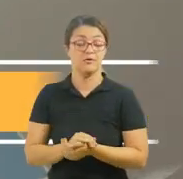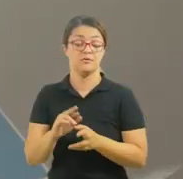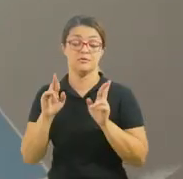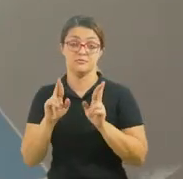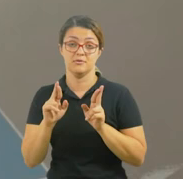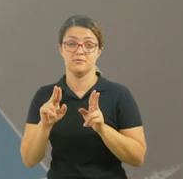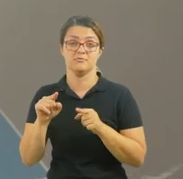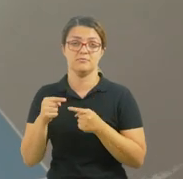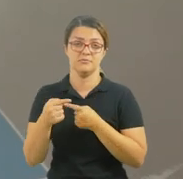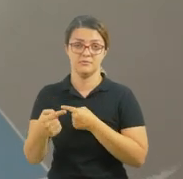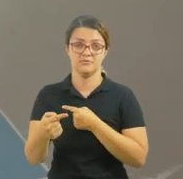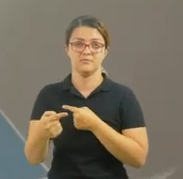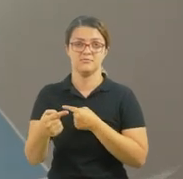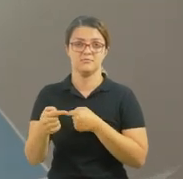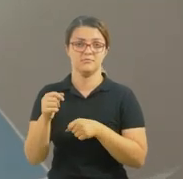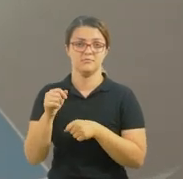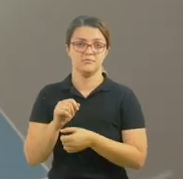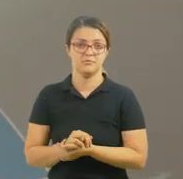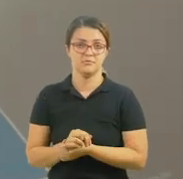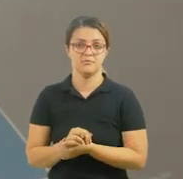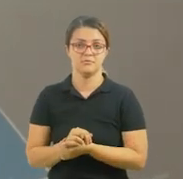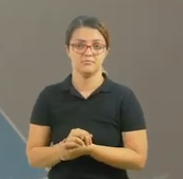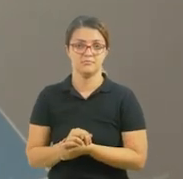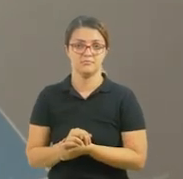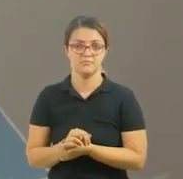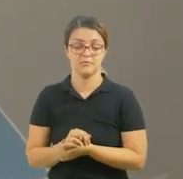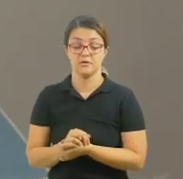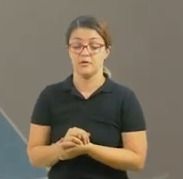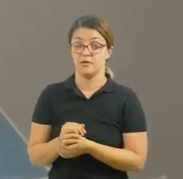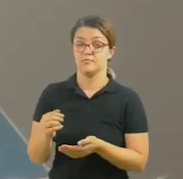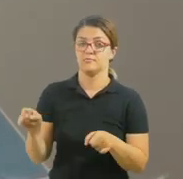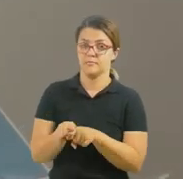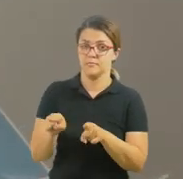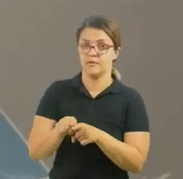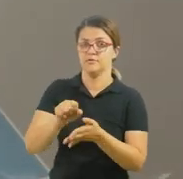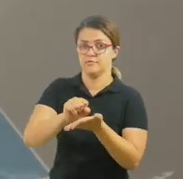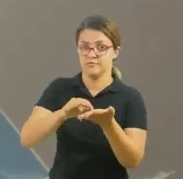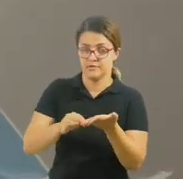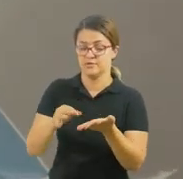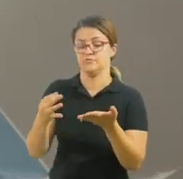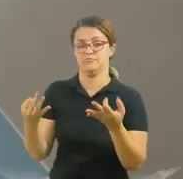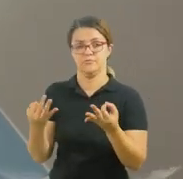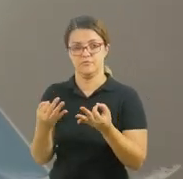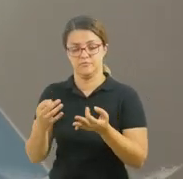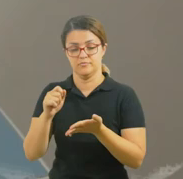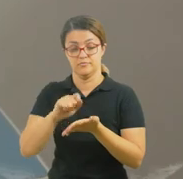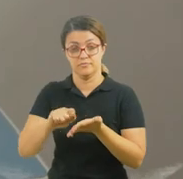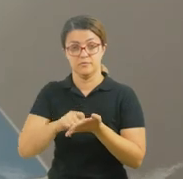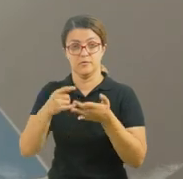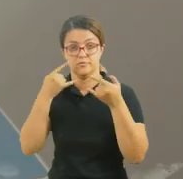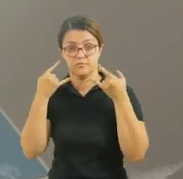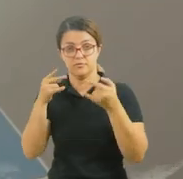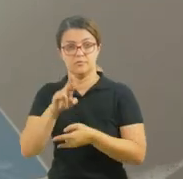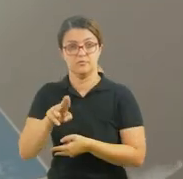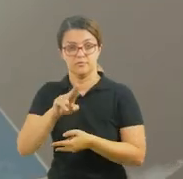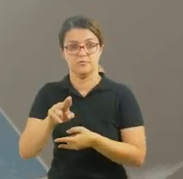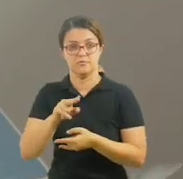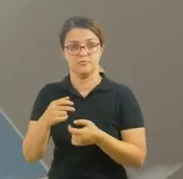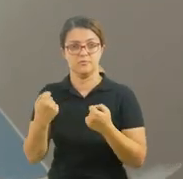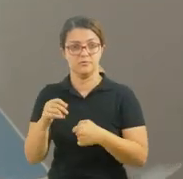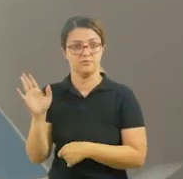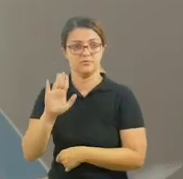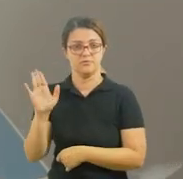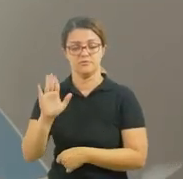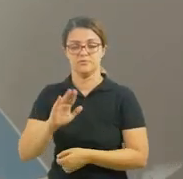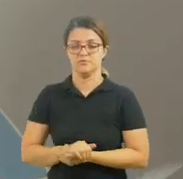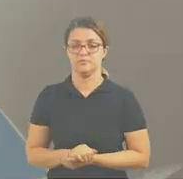vocês na semana que vem. Não se esqueçam de caprichar nas atividades. Também não se esqueçam de lavar as mãos, usar máscara se precisar sair,